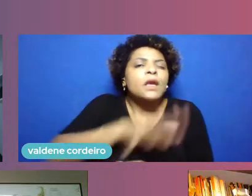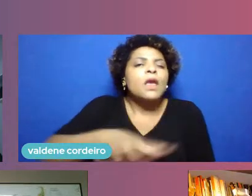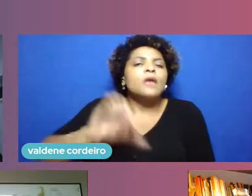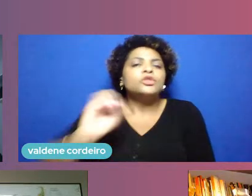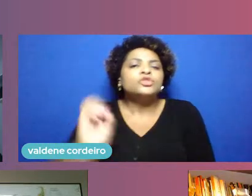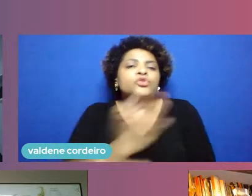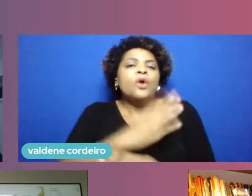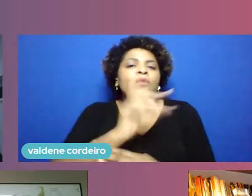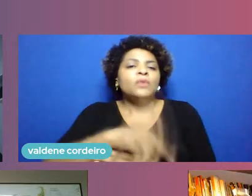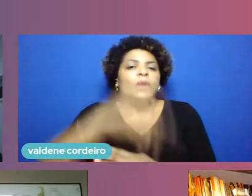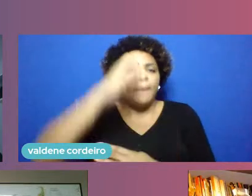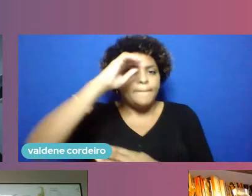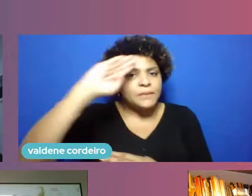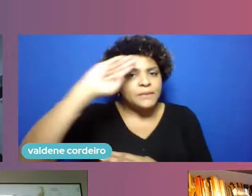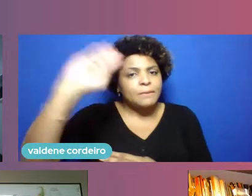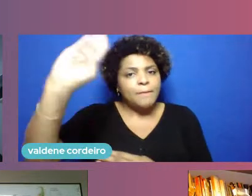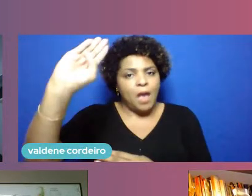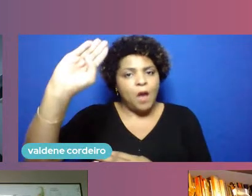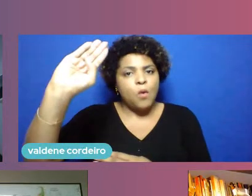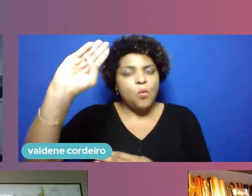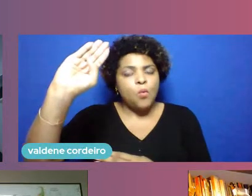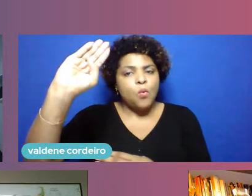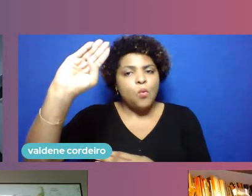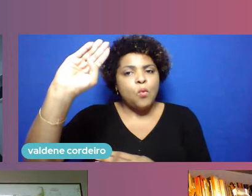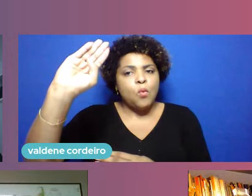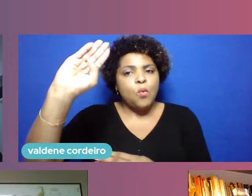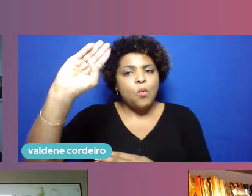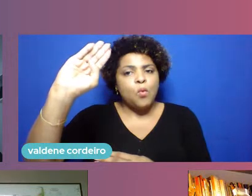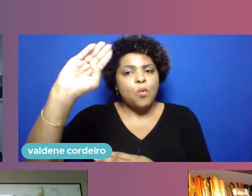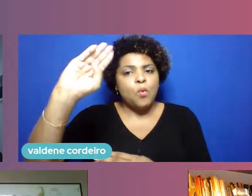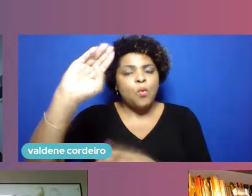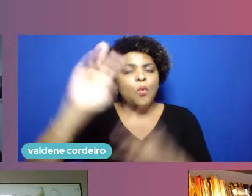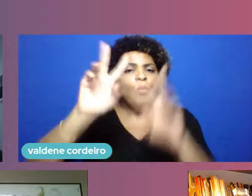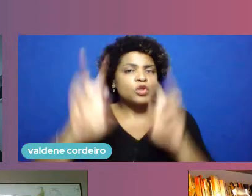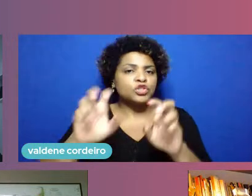para a construção da inovação.